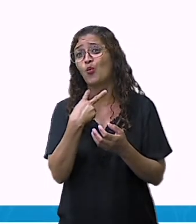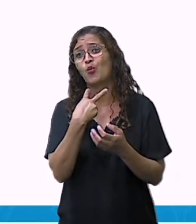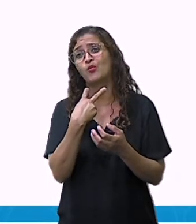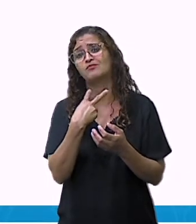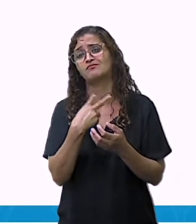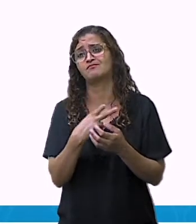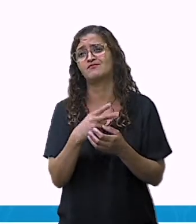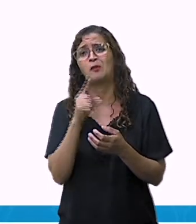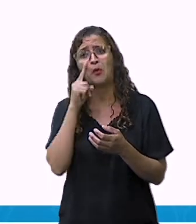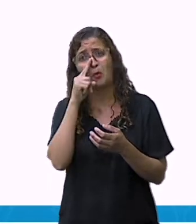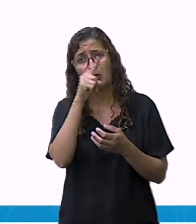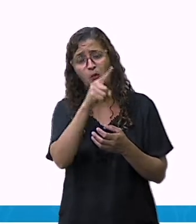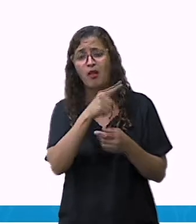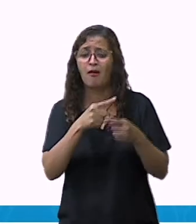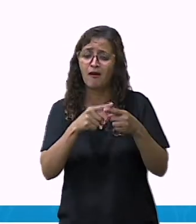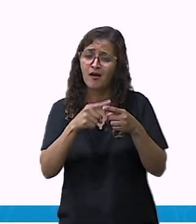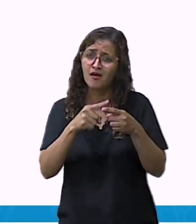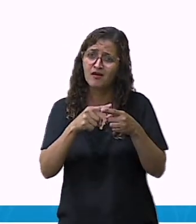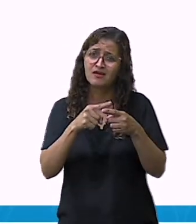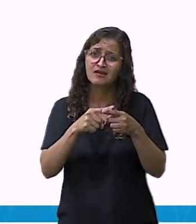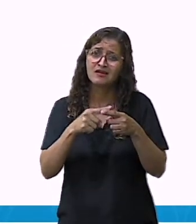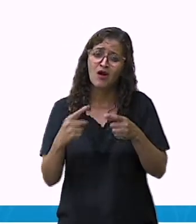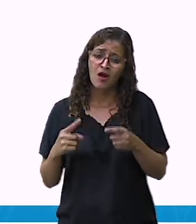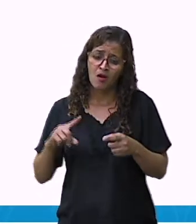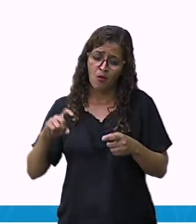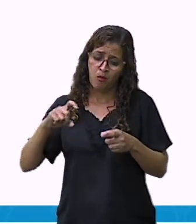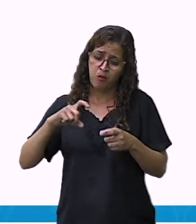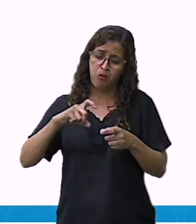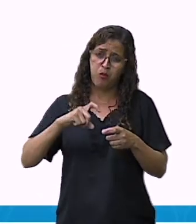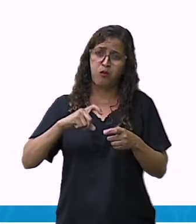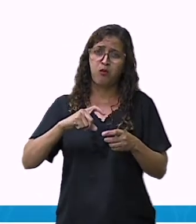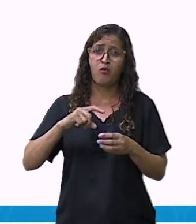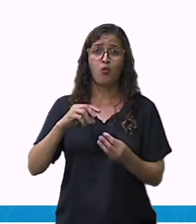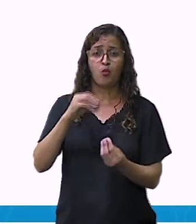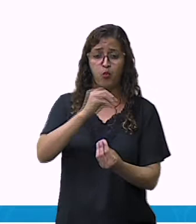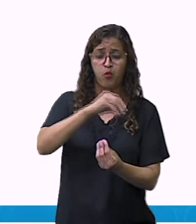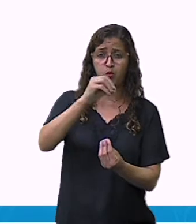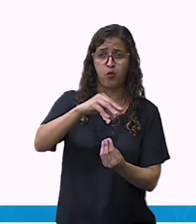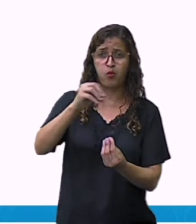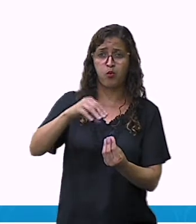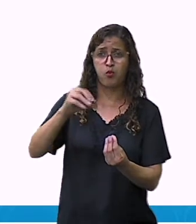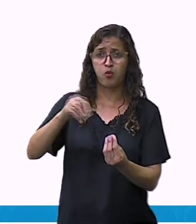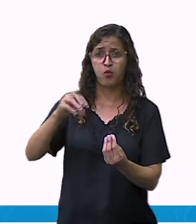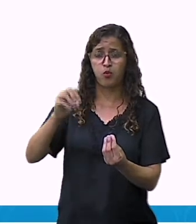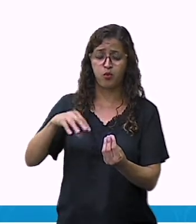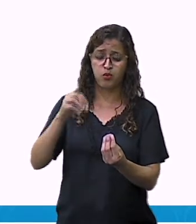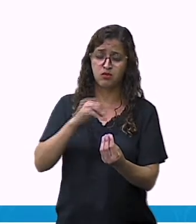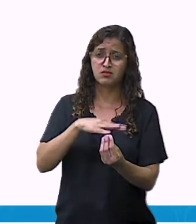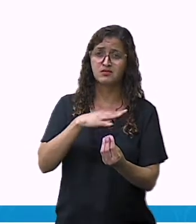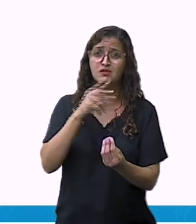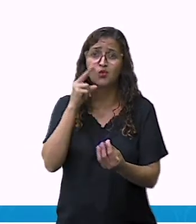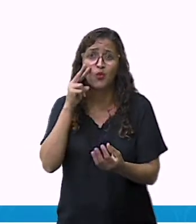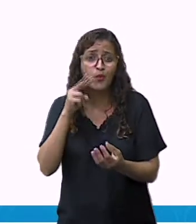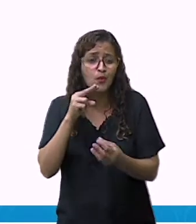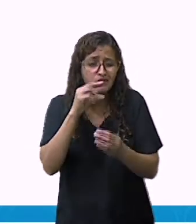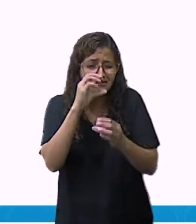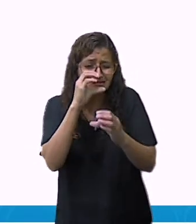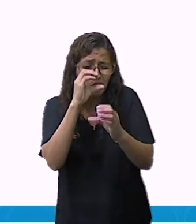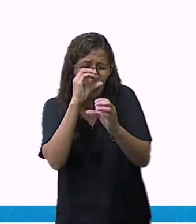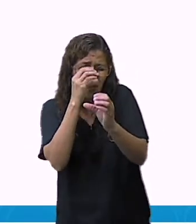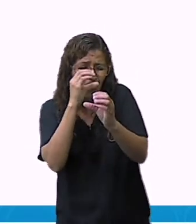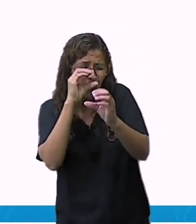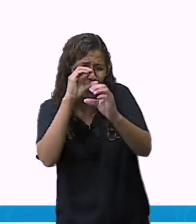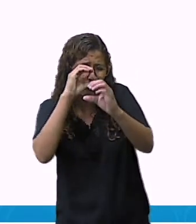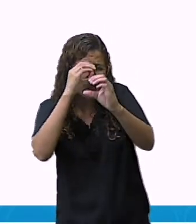é recomendado. Por quê? A bactéria, o fungo, a gente não consegue ver a